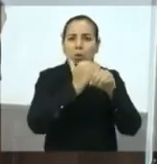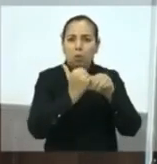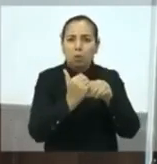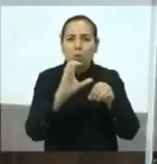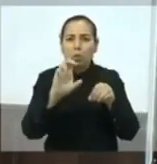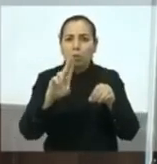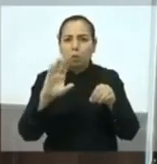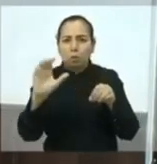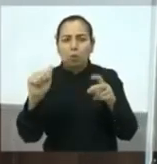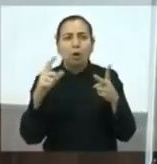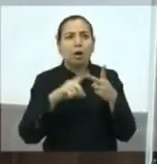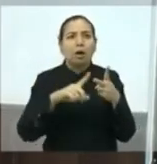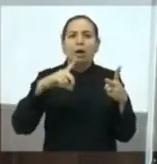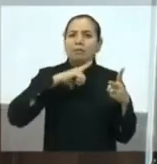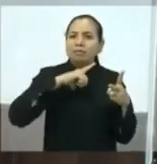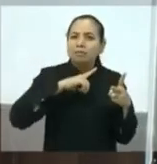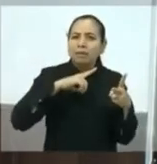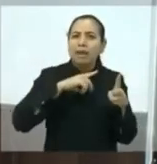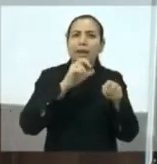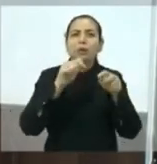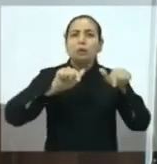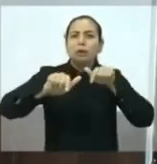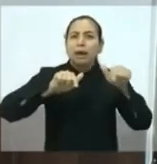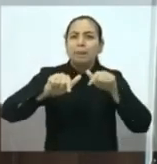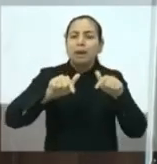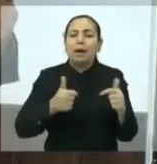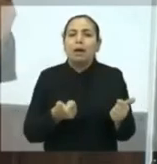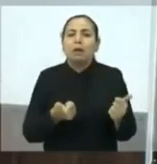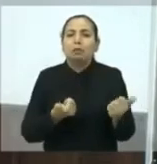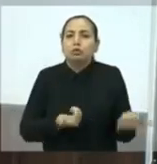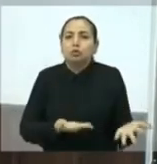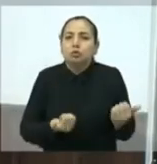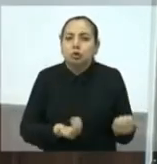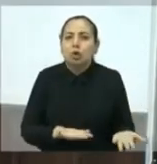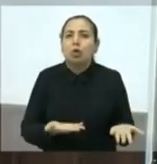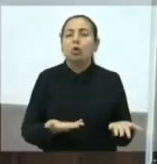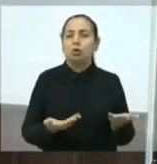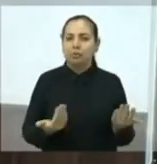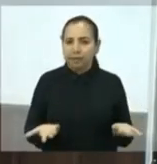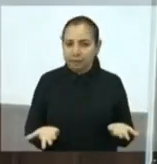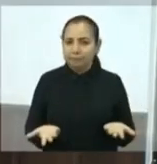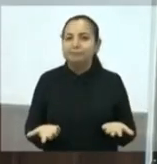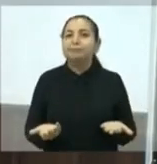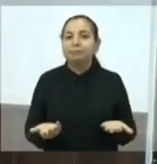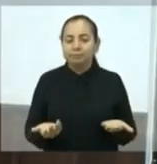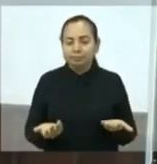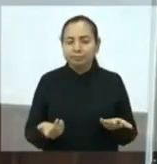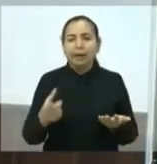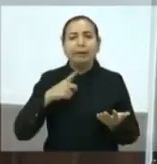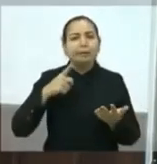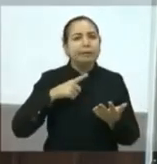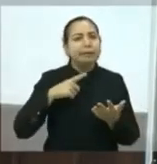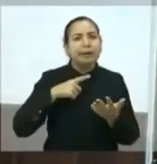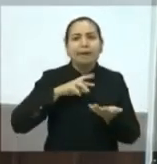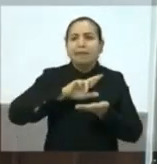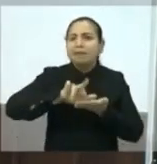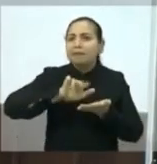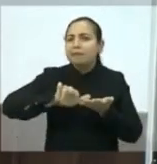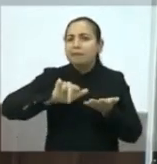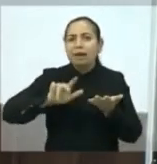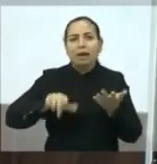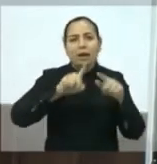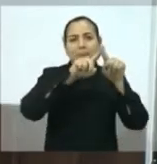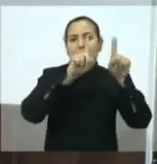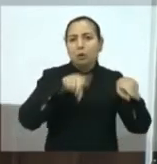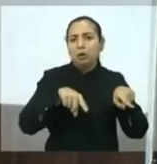jovem, das muitas políticas que eram interfaceadas em várias das secretarias,